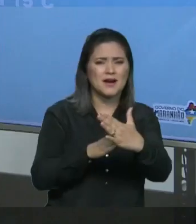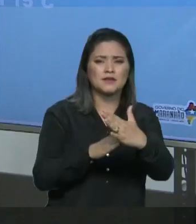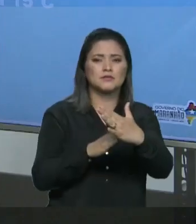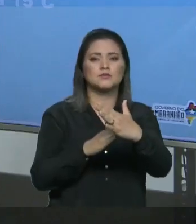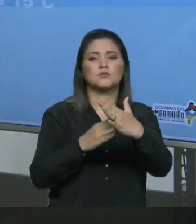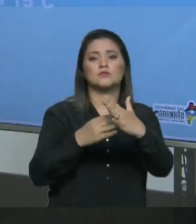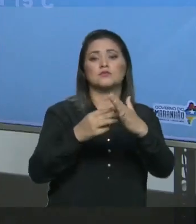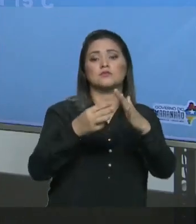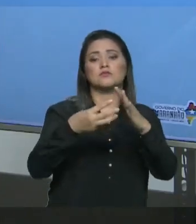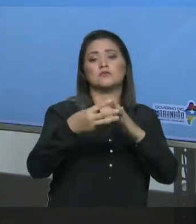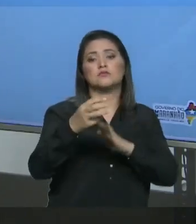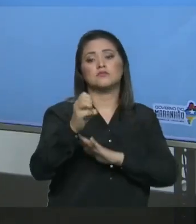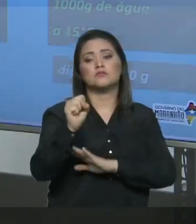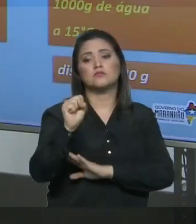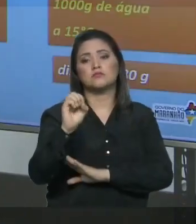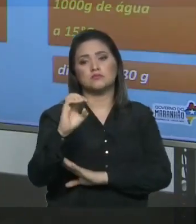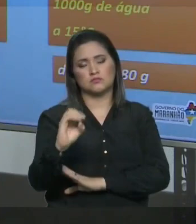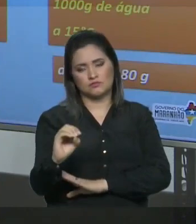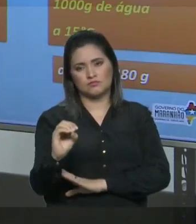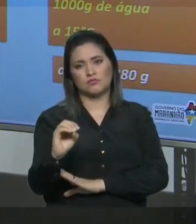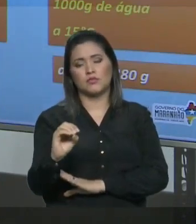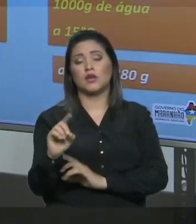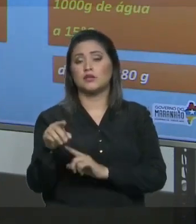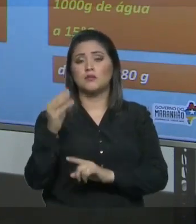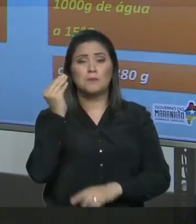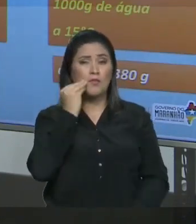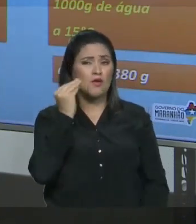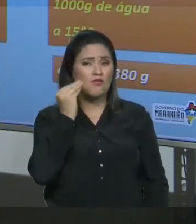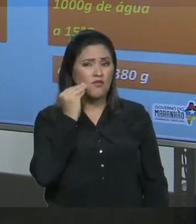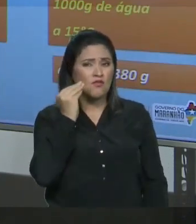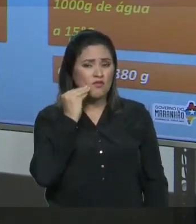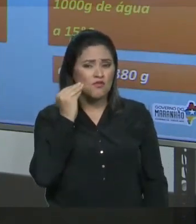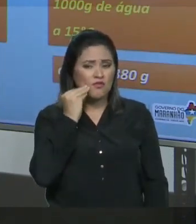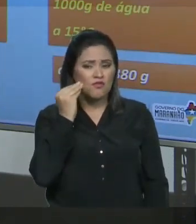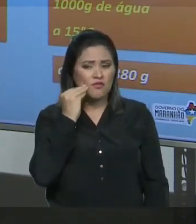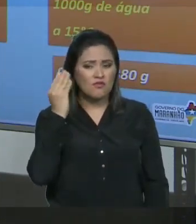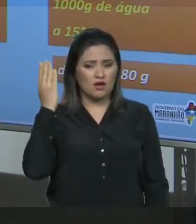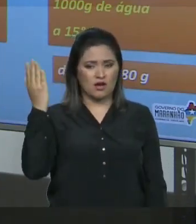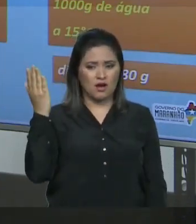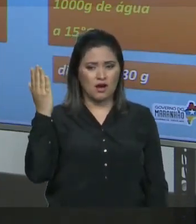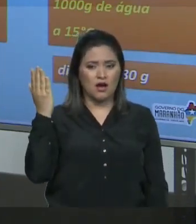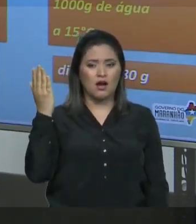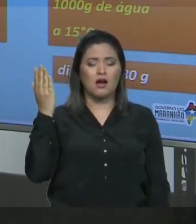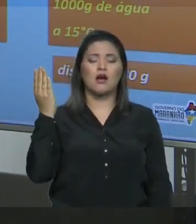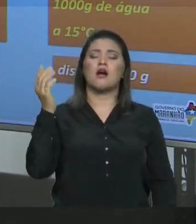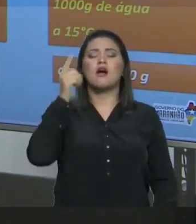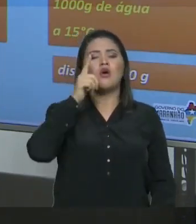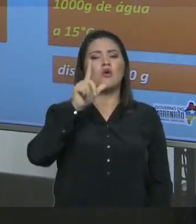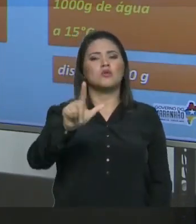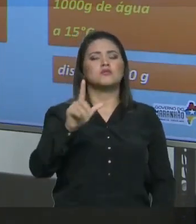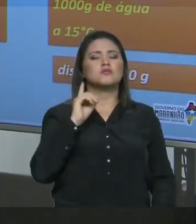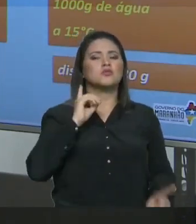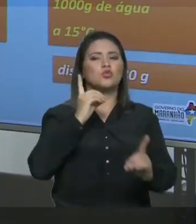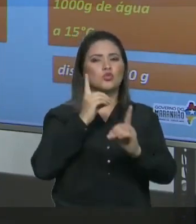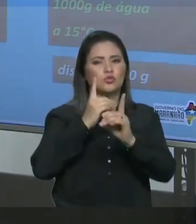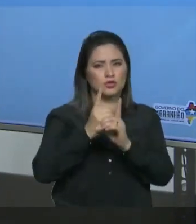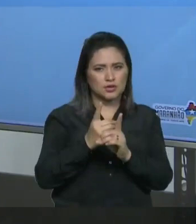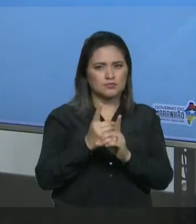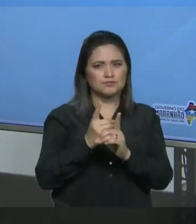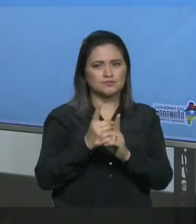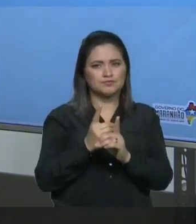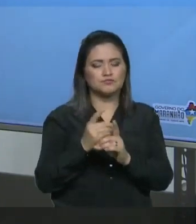sal de cozinha Então a partir deste experimento Nós conseguimos identificar em uma propriedade medida em